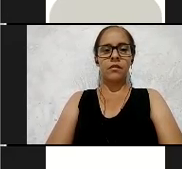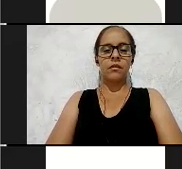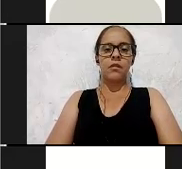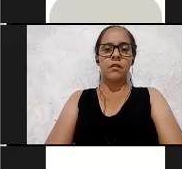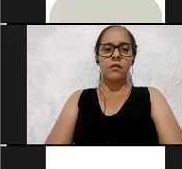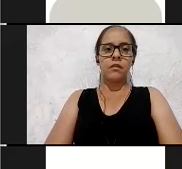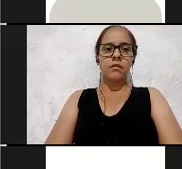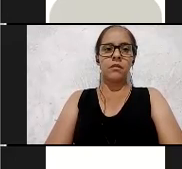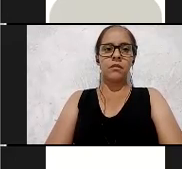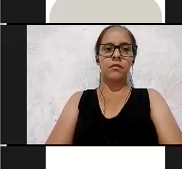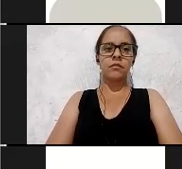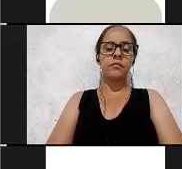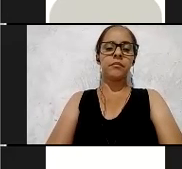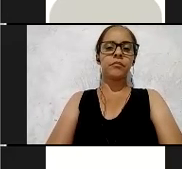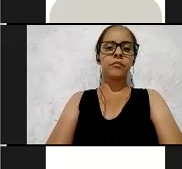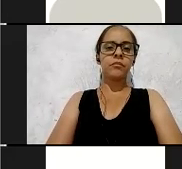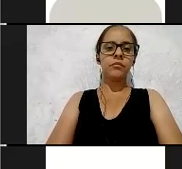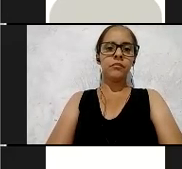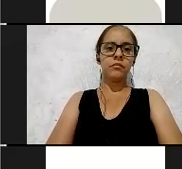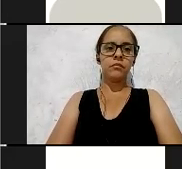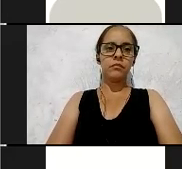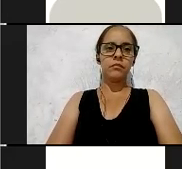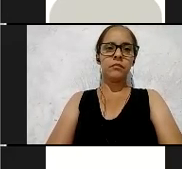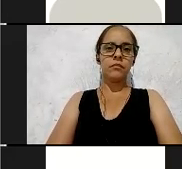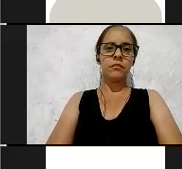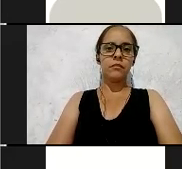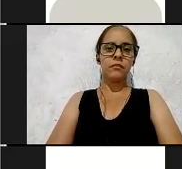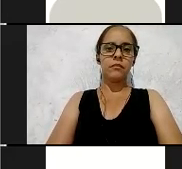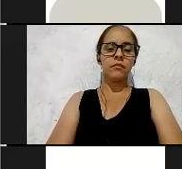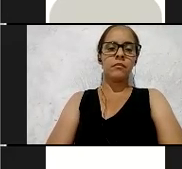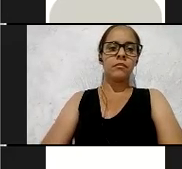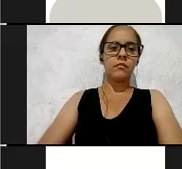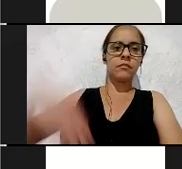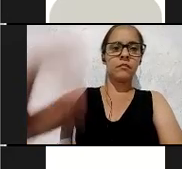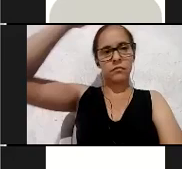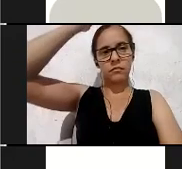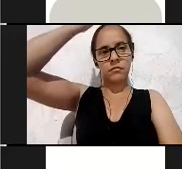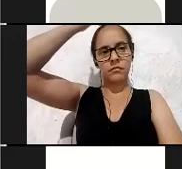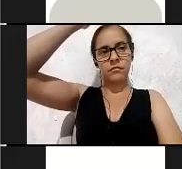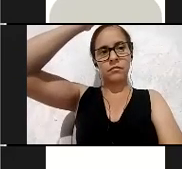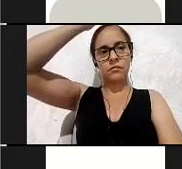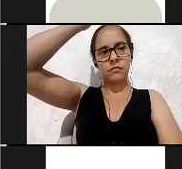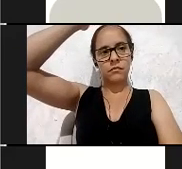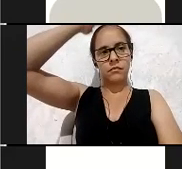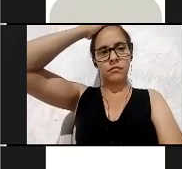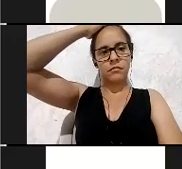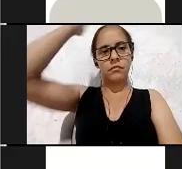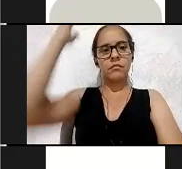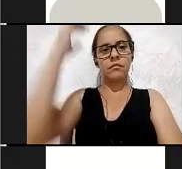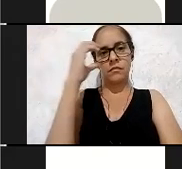tiveram, ainda hoje, tem uma luta diária a cada aula que tem que ministrar, né?